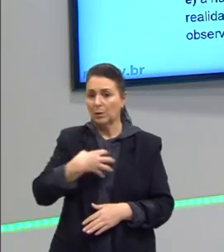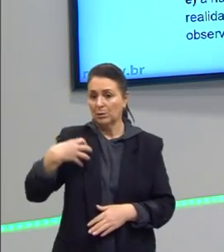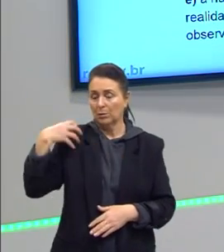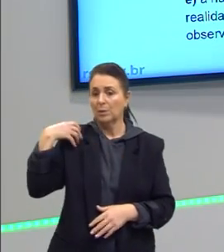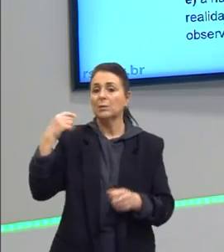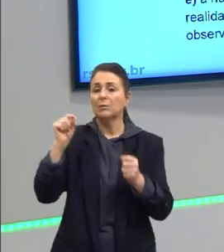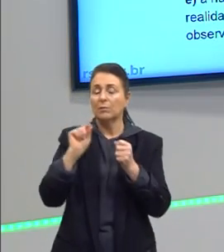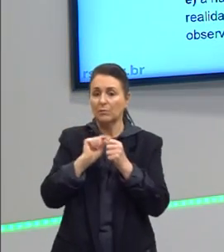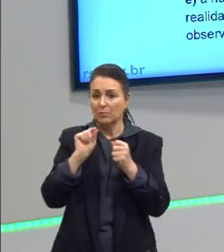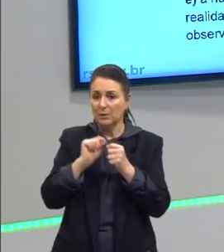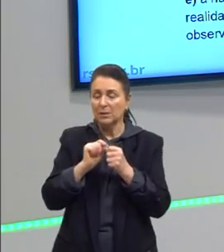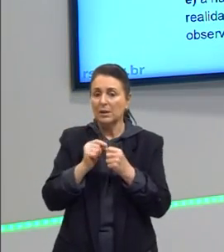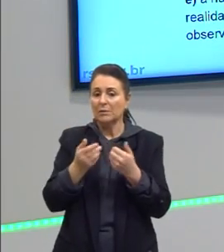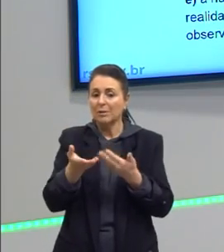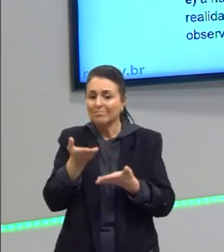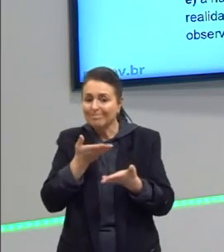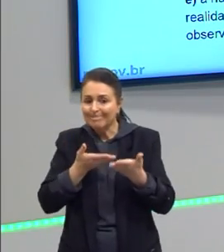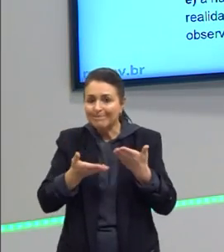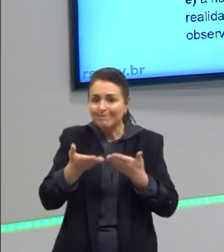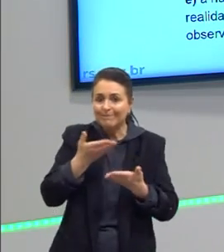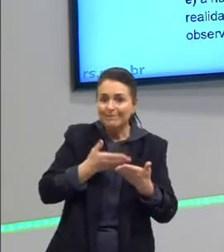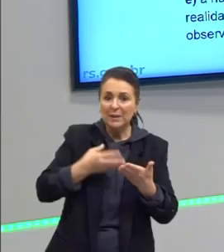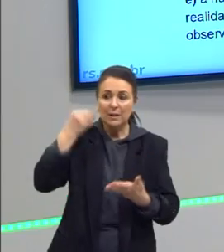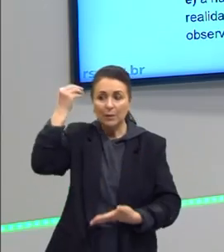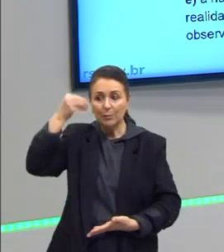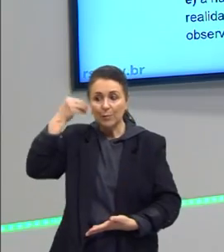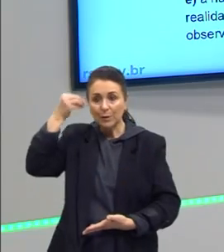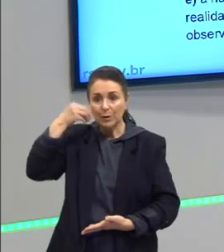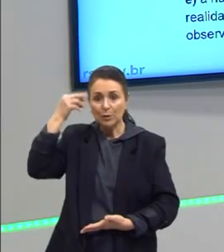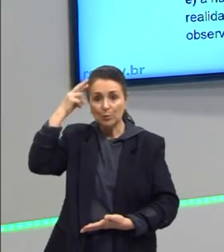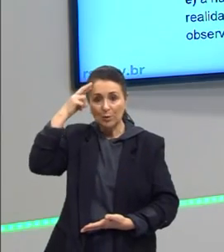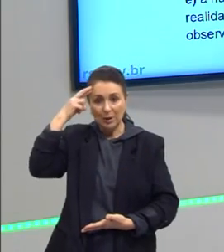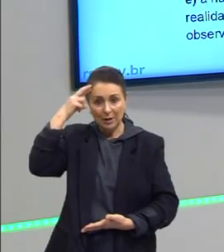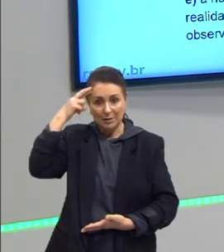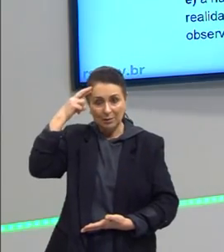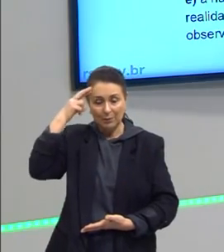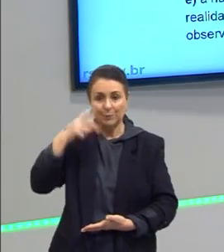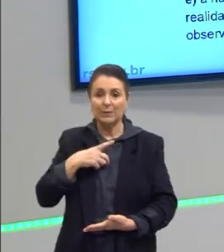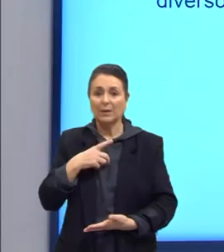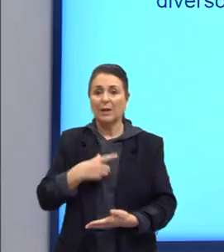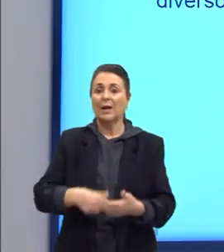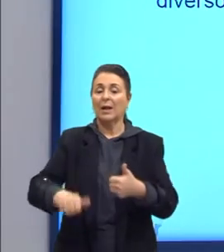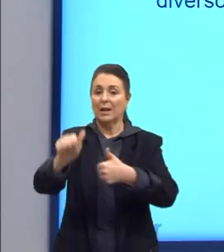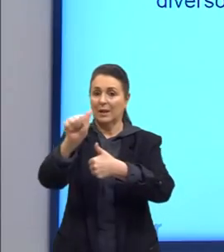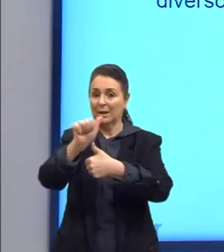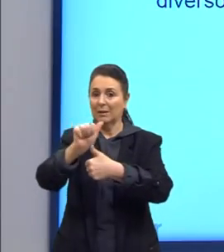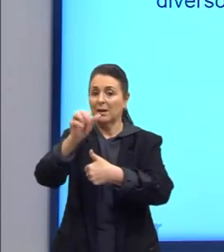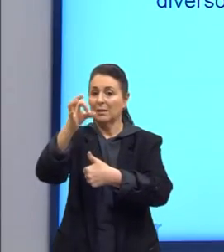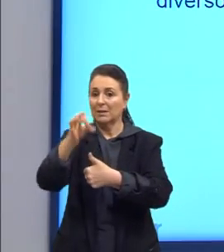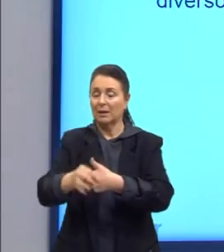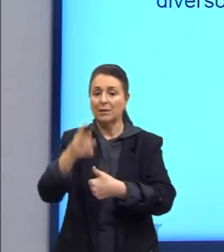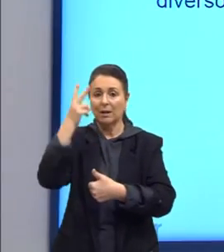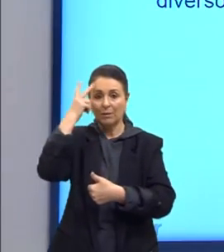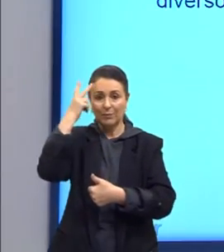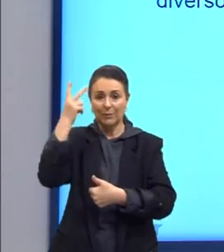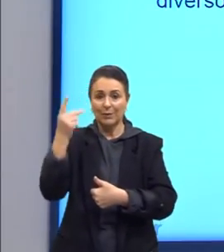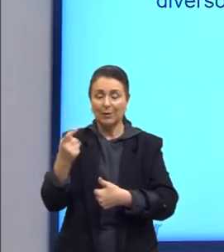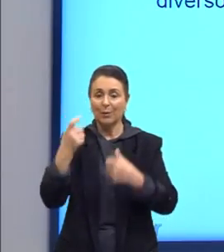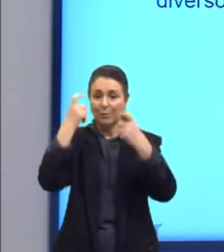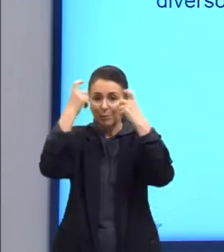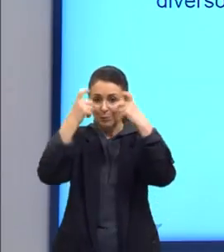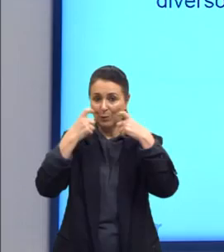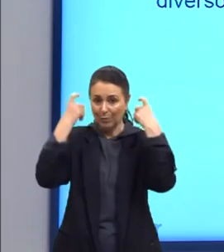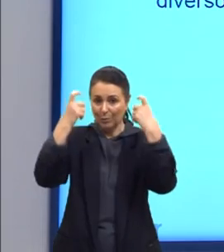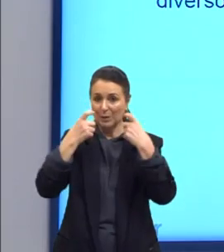esse jogo entre o empirismo e a razão. Então, alternativa correta, letra A. A natural preocupação do homem